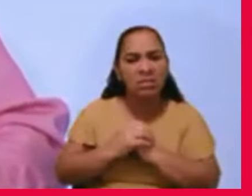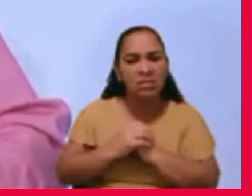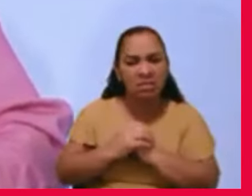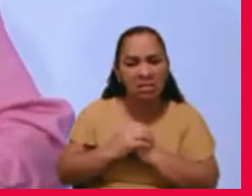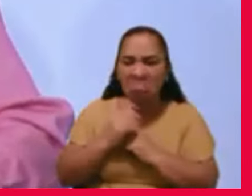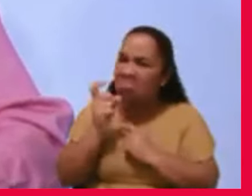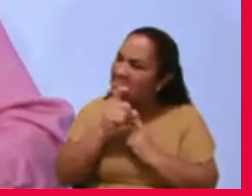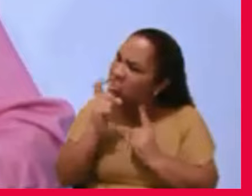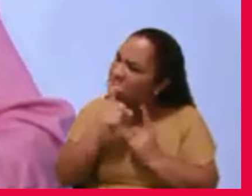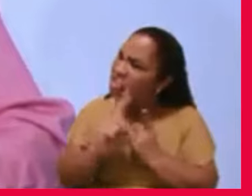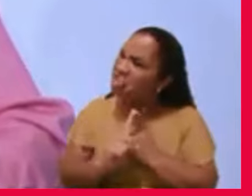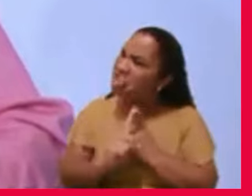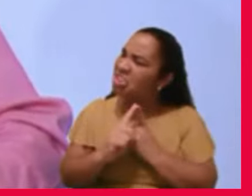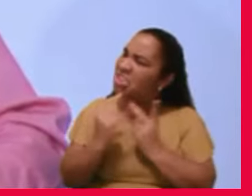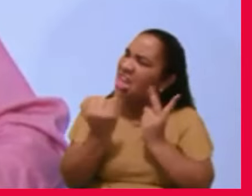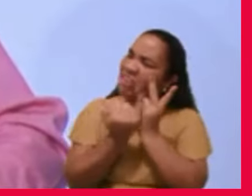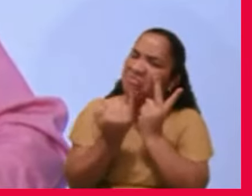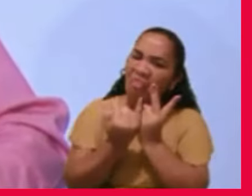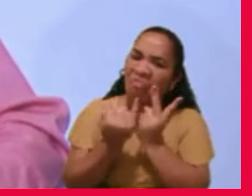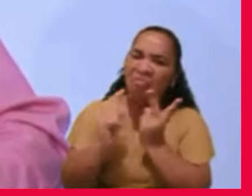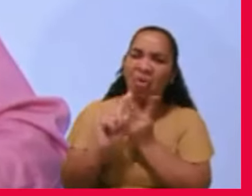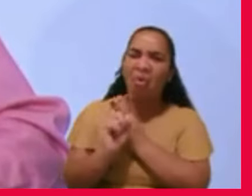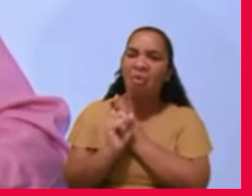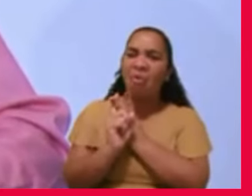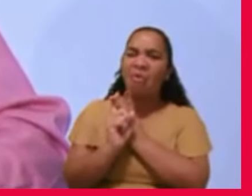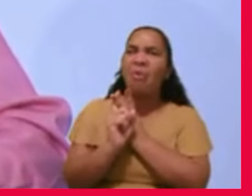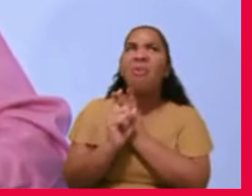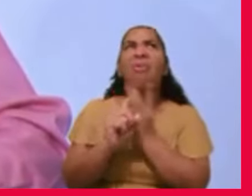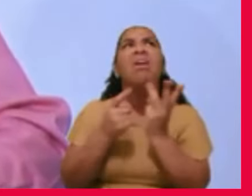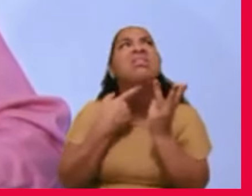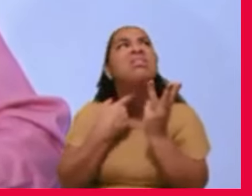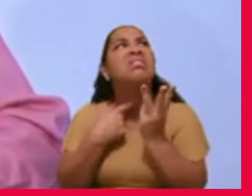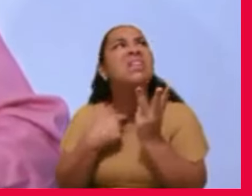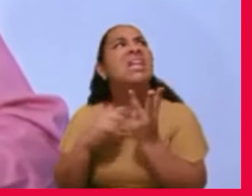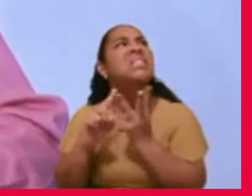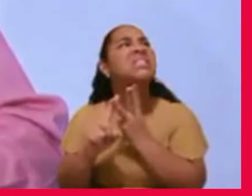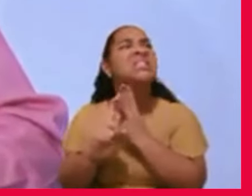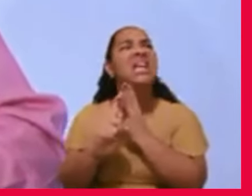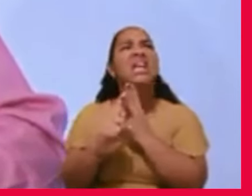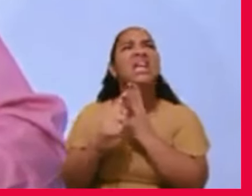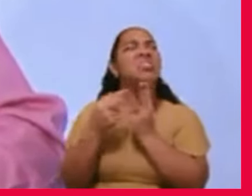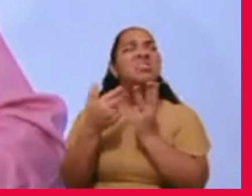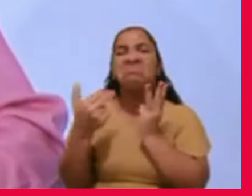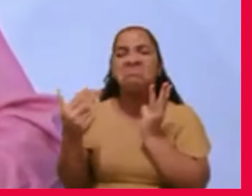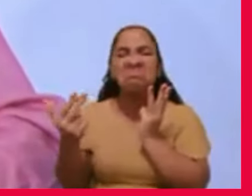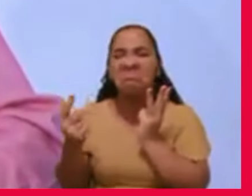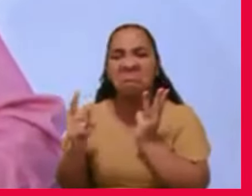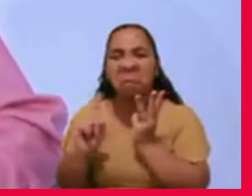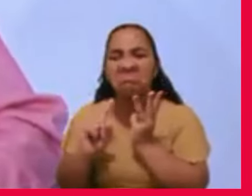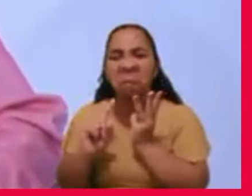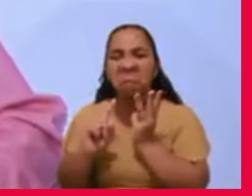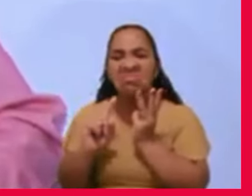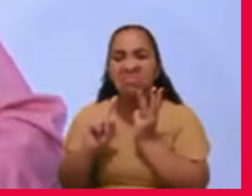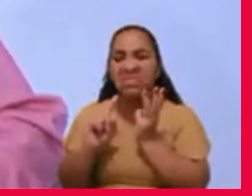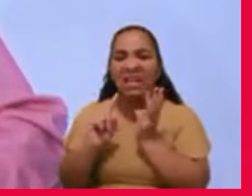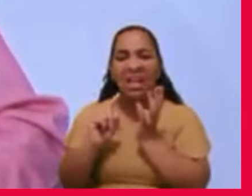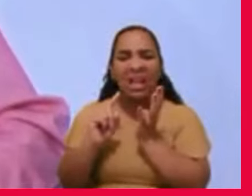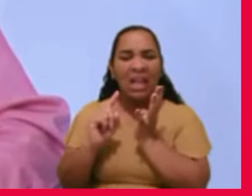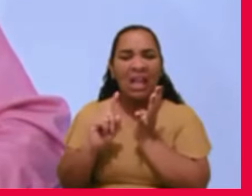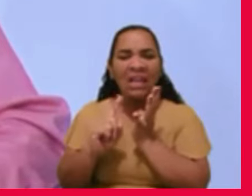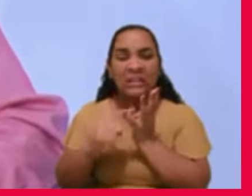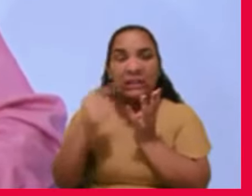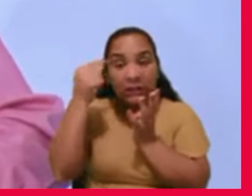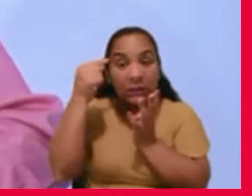alguma calúnia, algum desejo de sensualidade, algum estado de fixação,